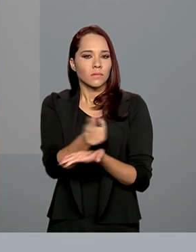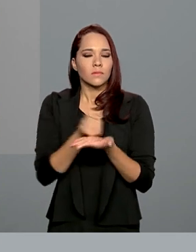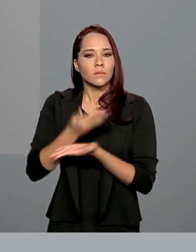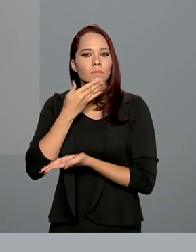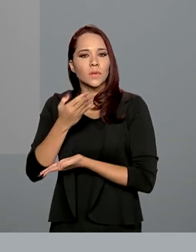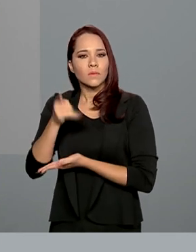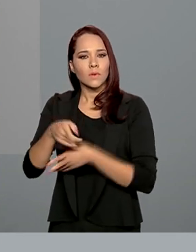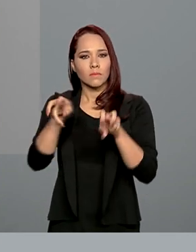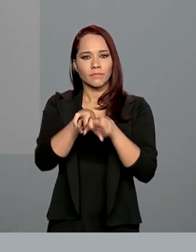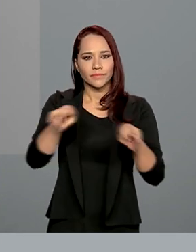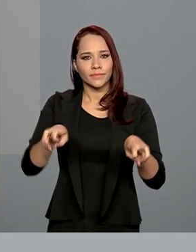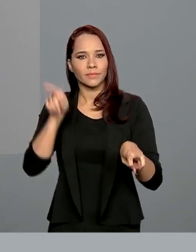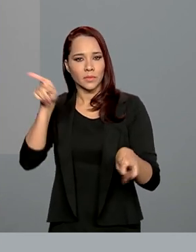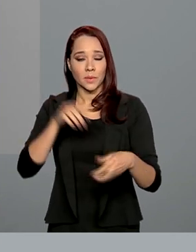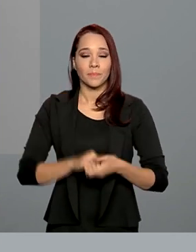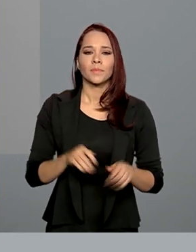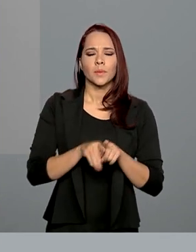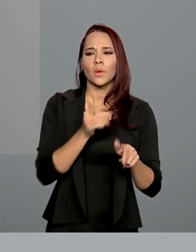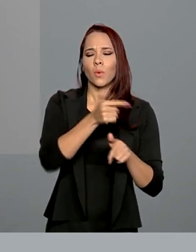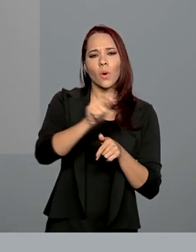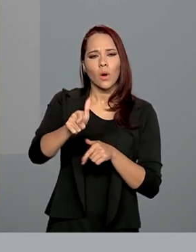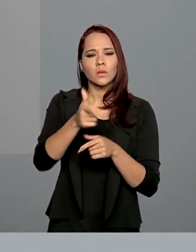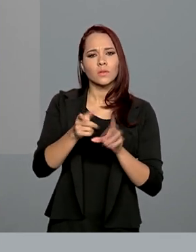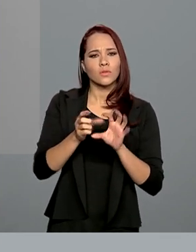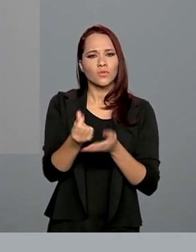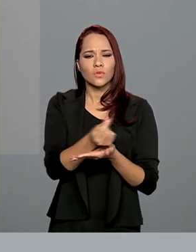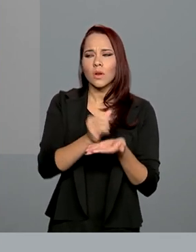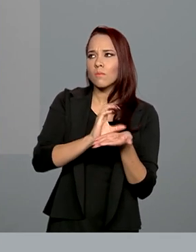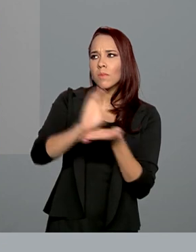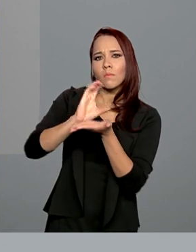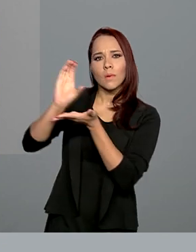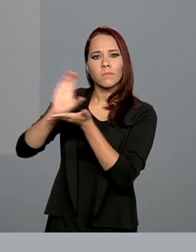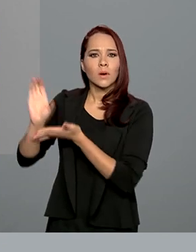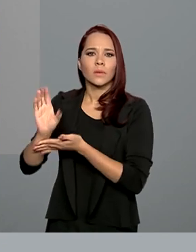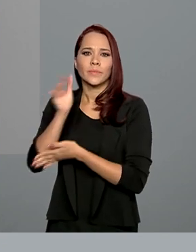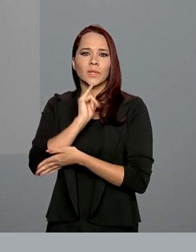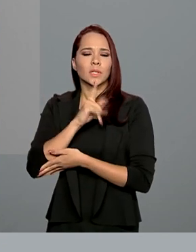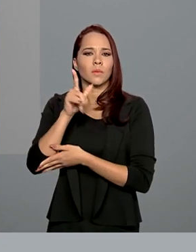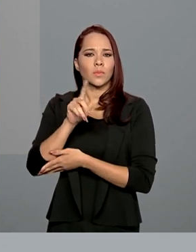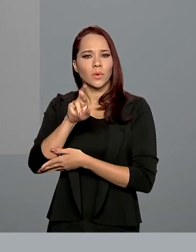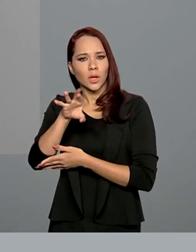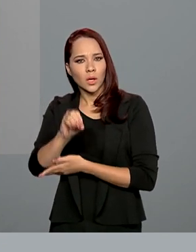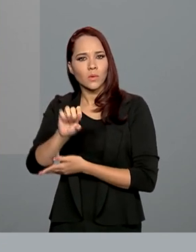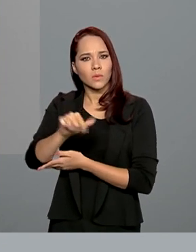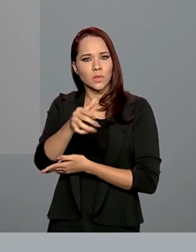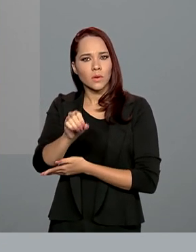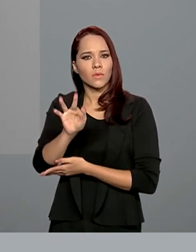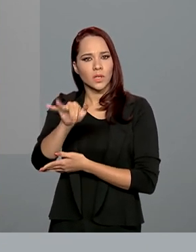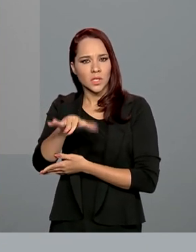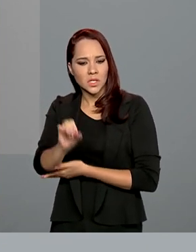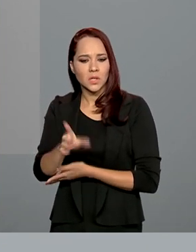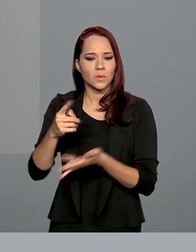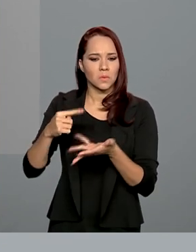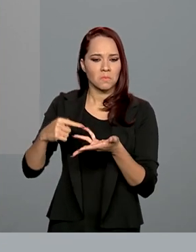bancada daquele estado. Fizemos também outras liberações. Liberamos recursos para o Rio São Francisco, para a Ezequiel